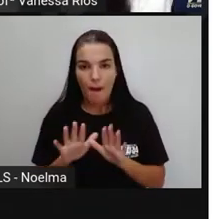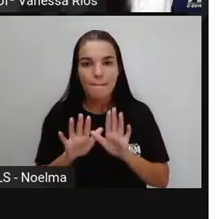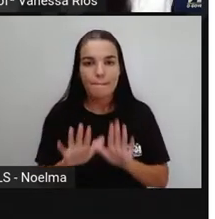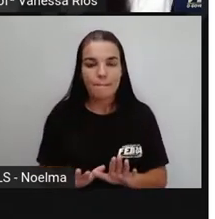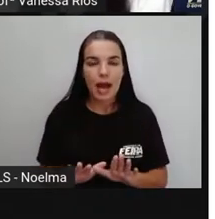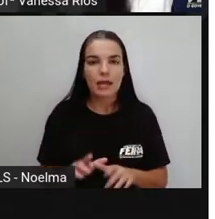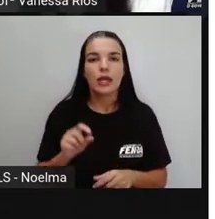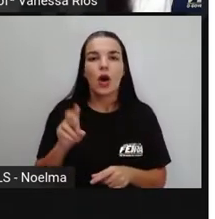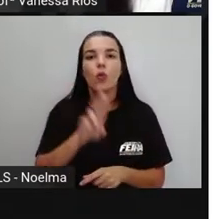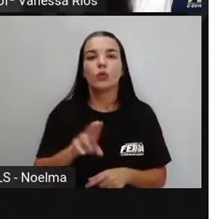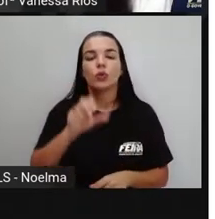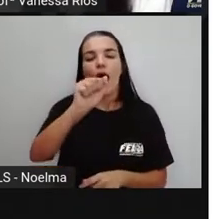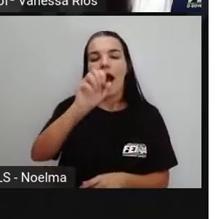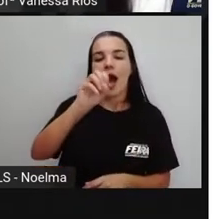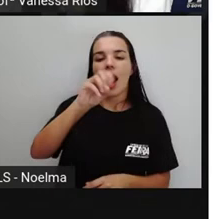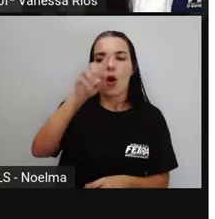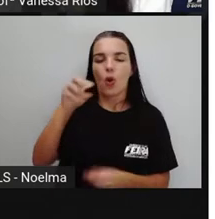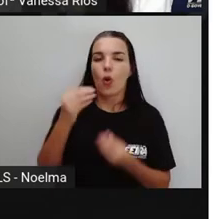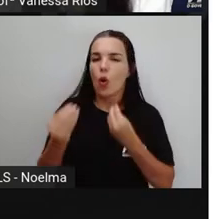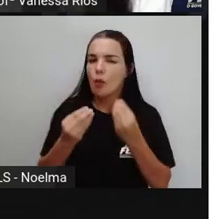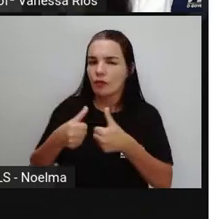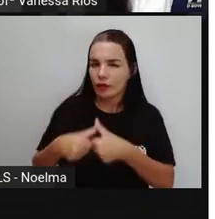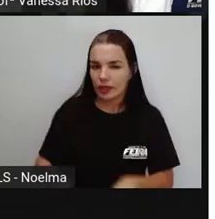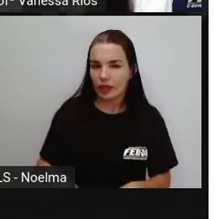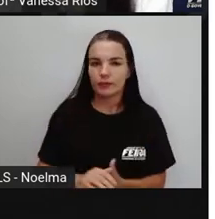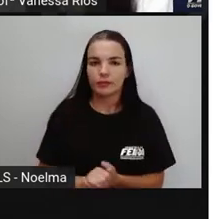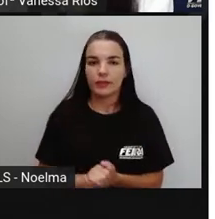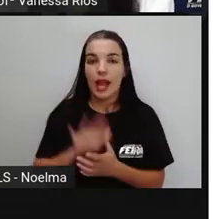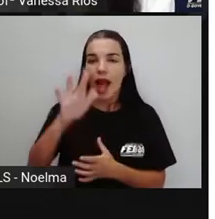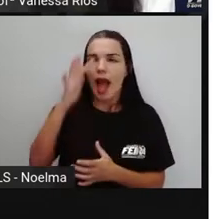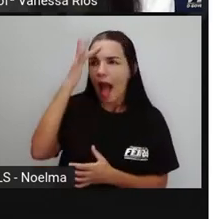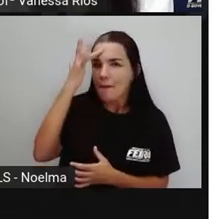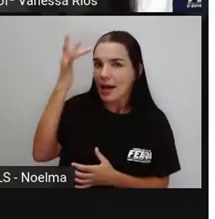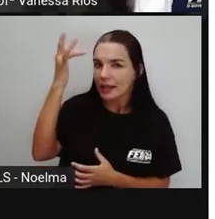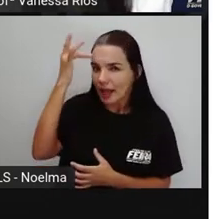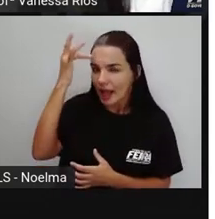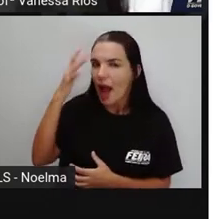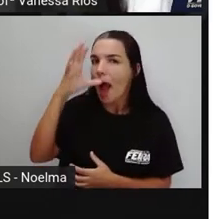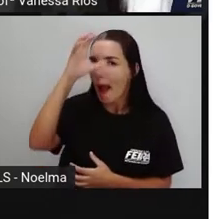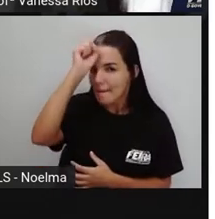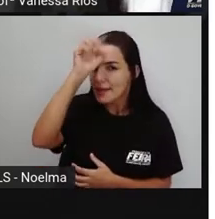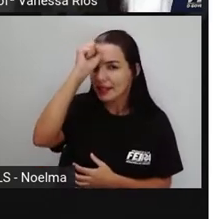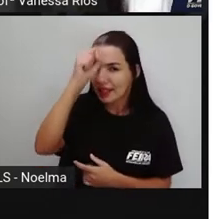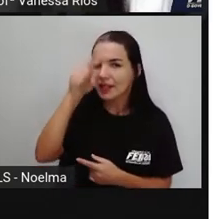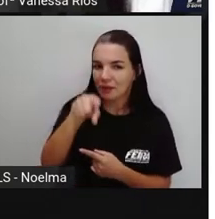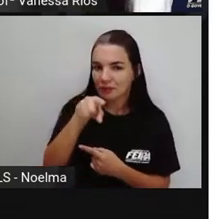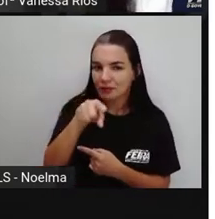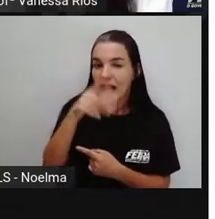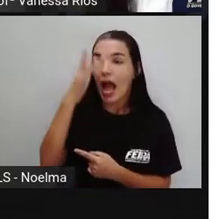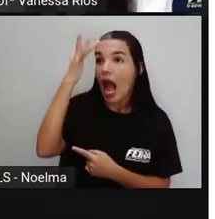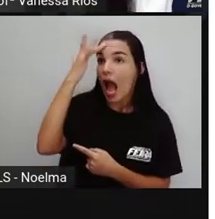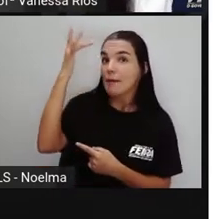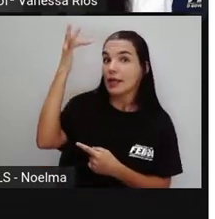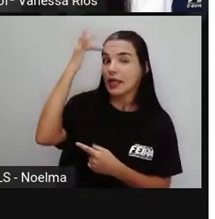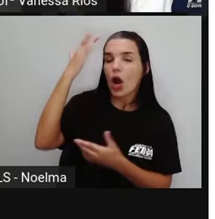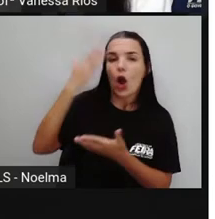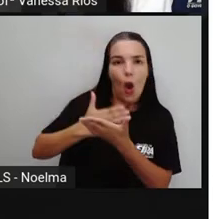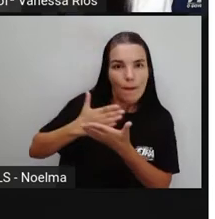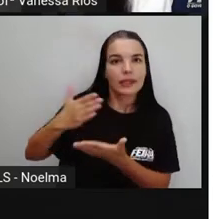observar isso acontecendo. Então, olhem só, amanhã aprenderão, amanhã